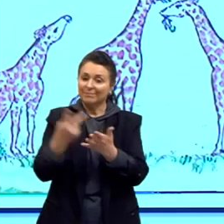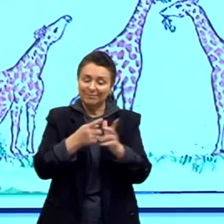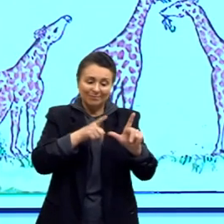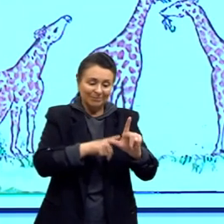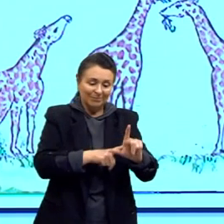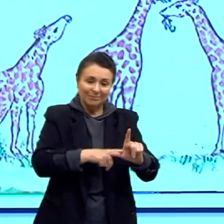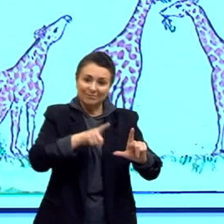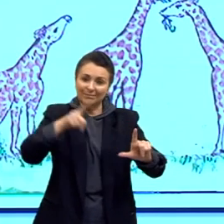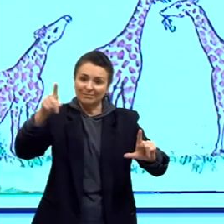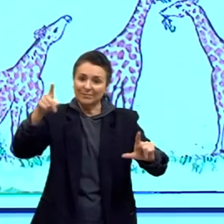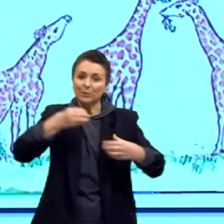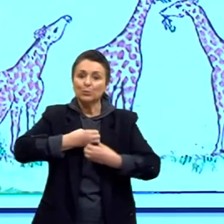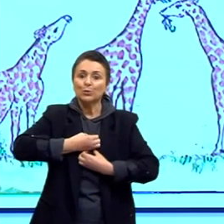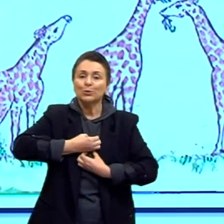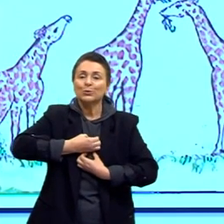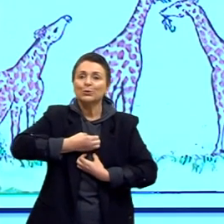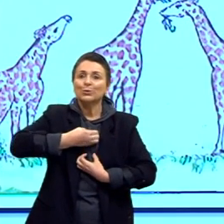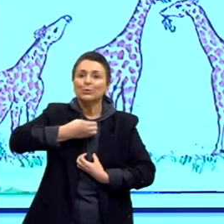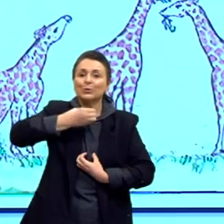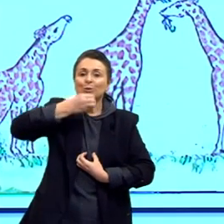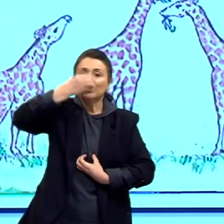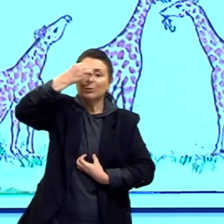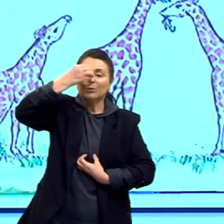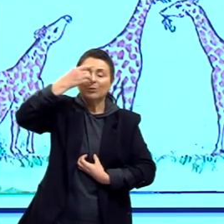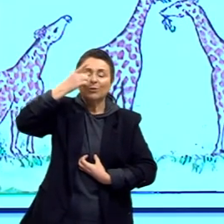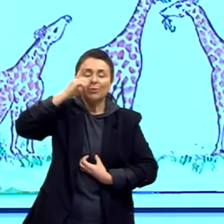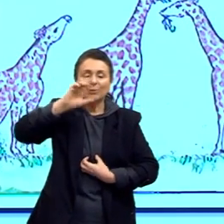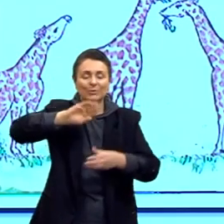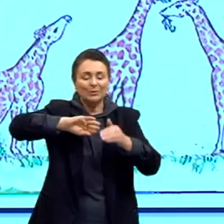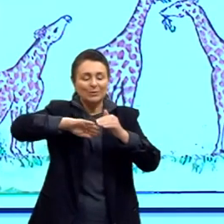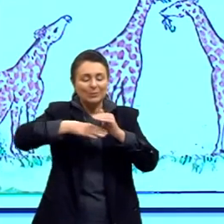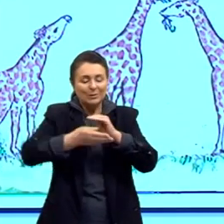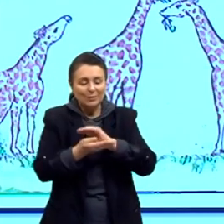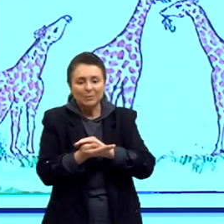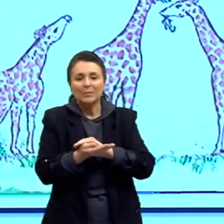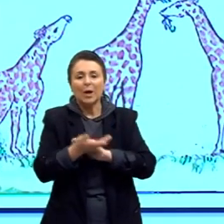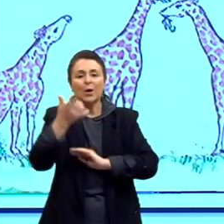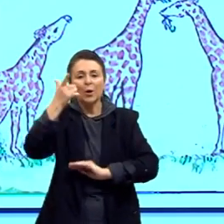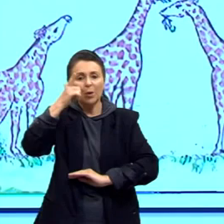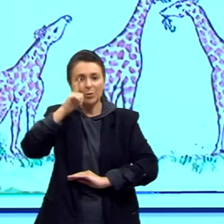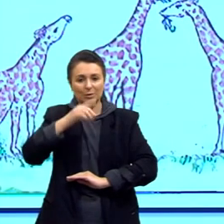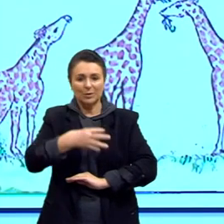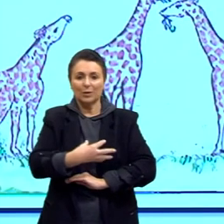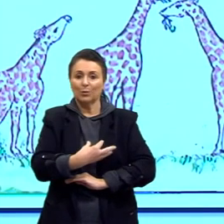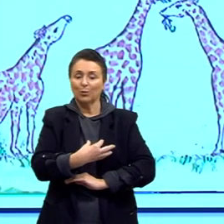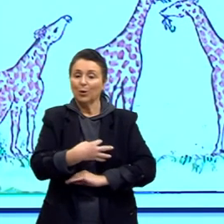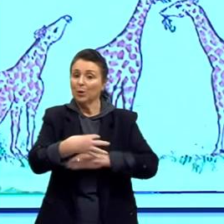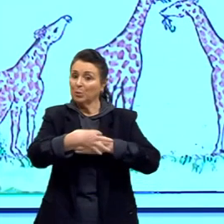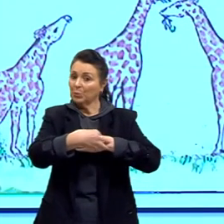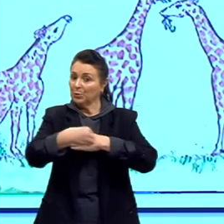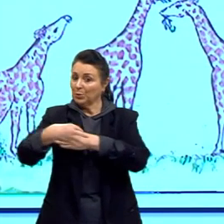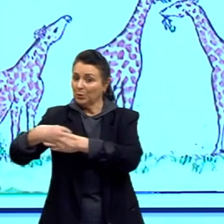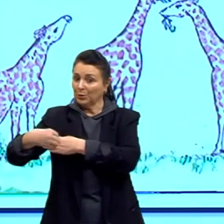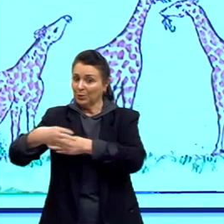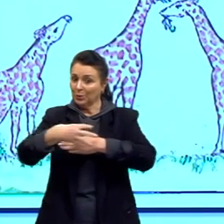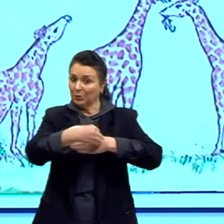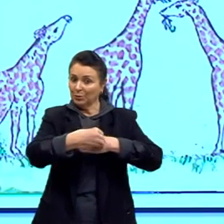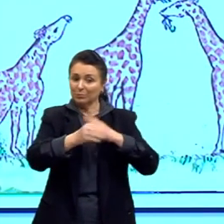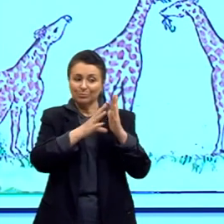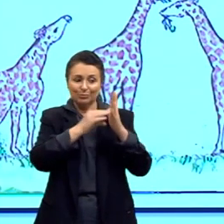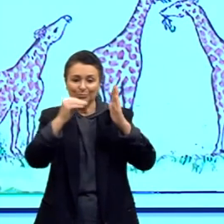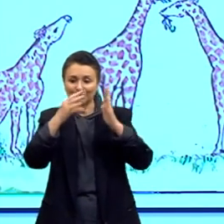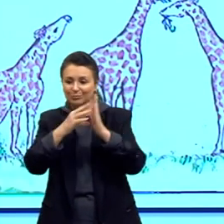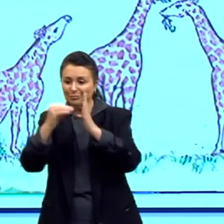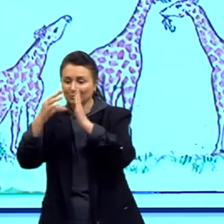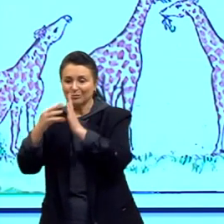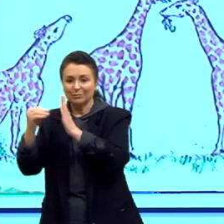de pescoço longo sobreviveram naquele ambiente e também reproduziram mais e a característica se tornou mais